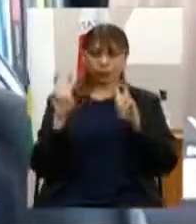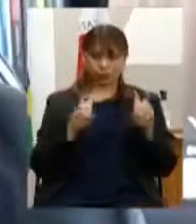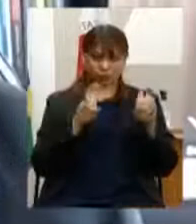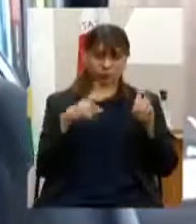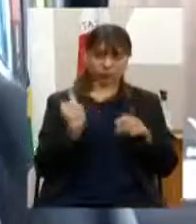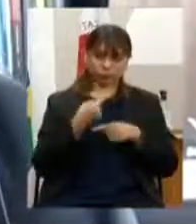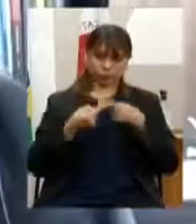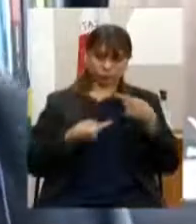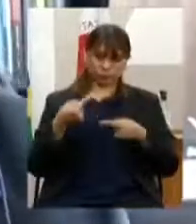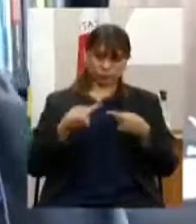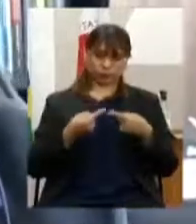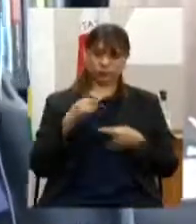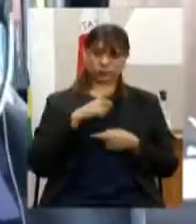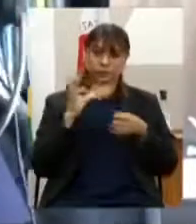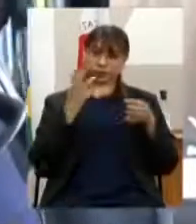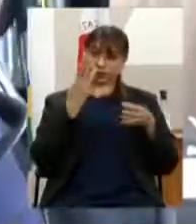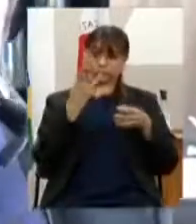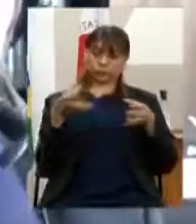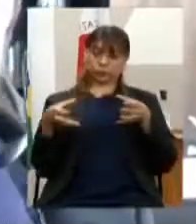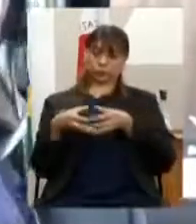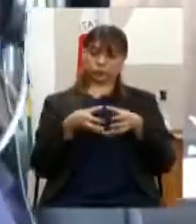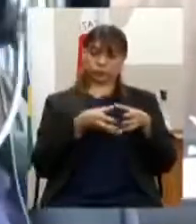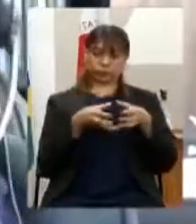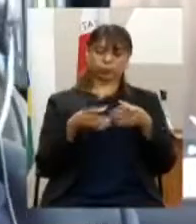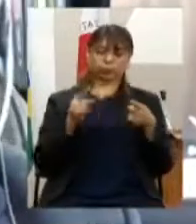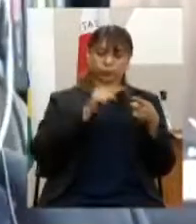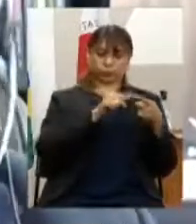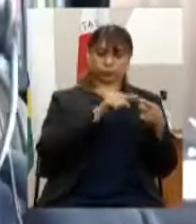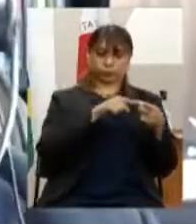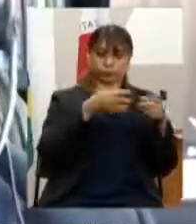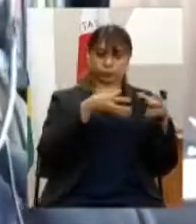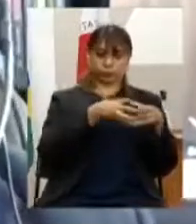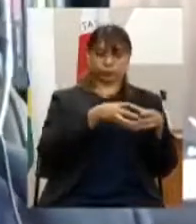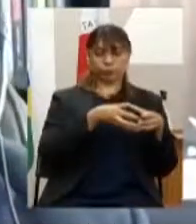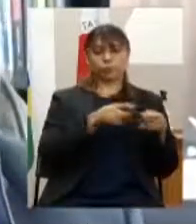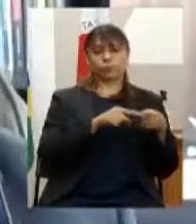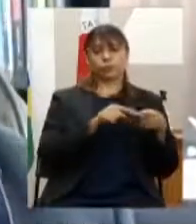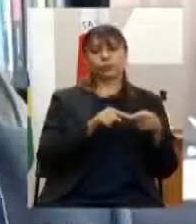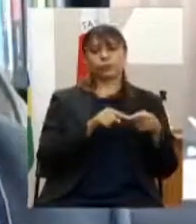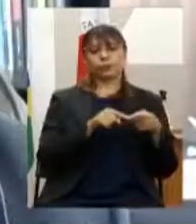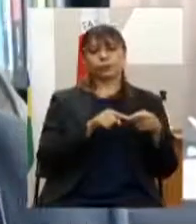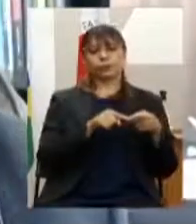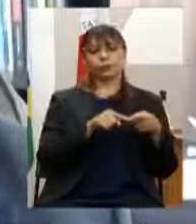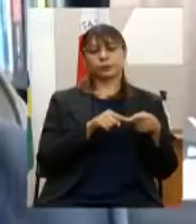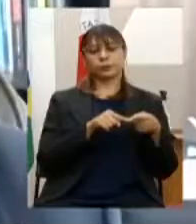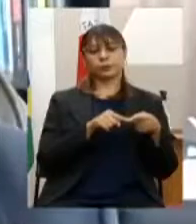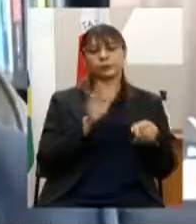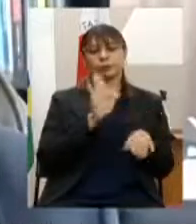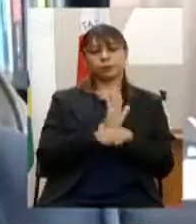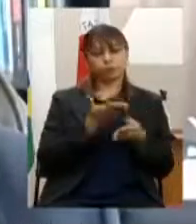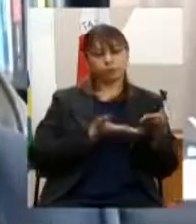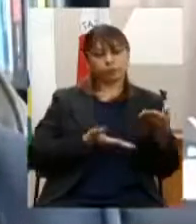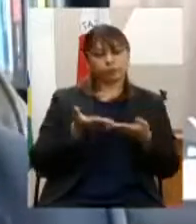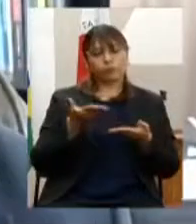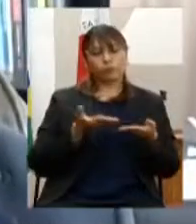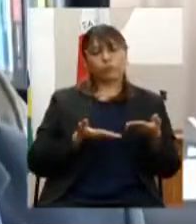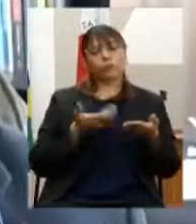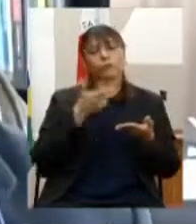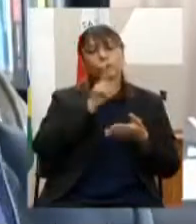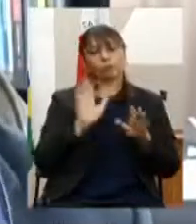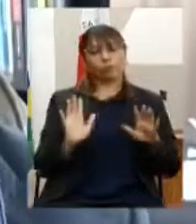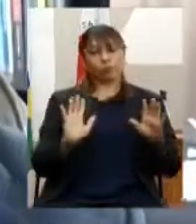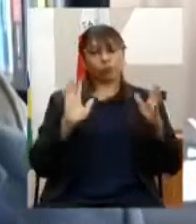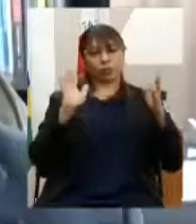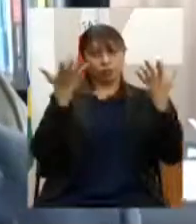debatidos em três subgrupos que o primeiro subgrupo é de parcerias em formações e eventos culturais